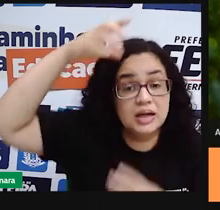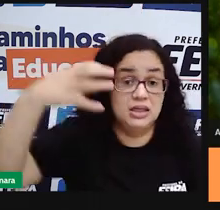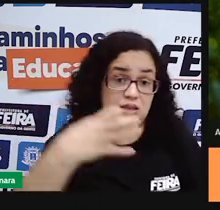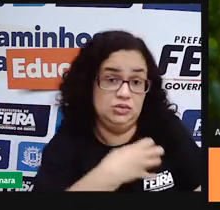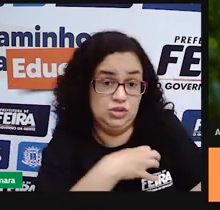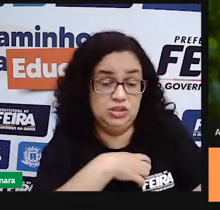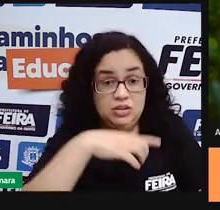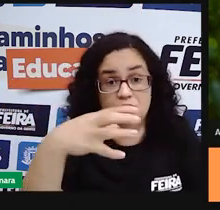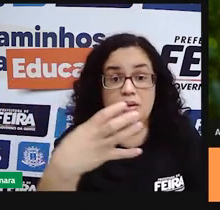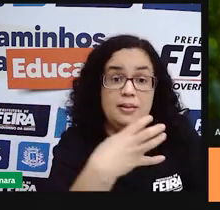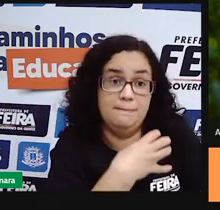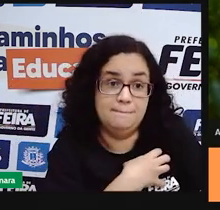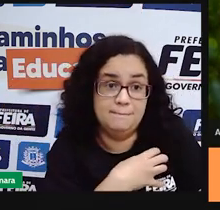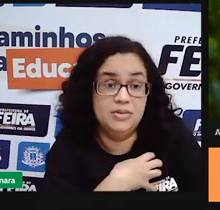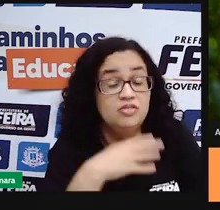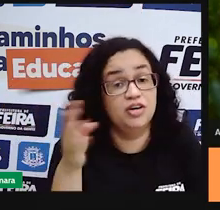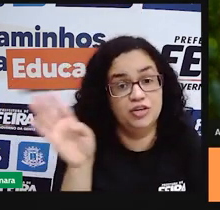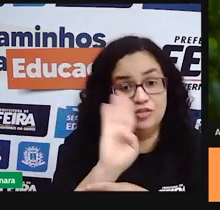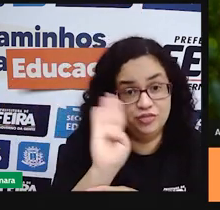Vamos lá assistir ao vídeo?